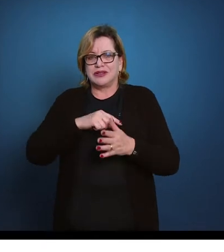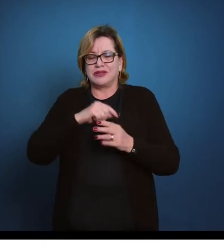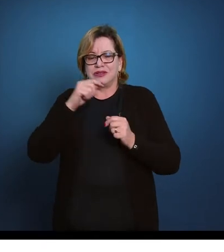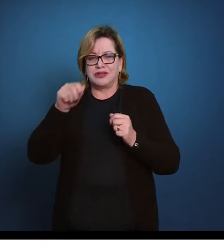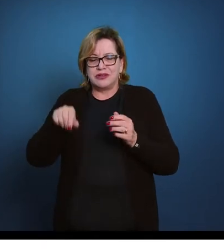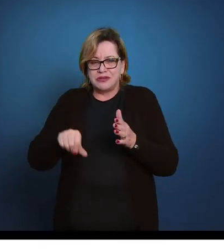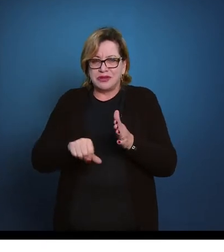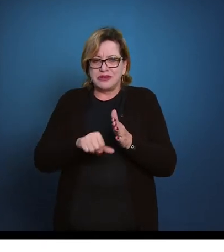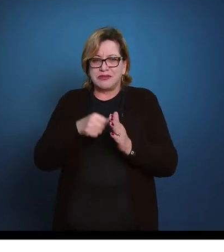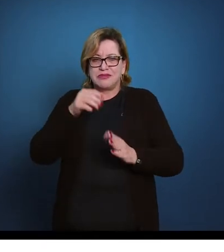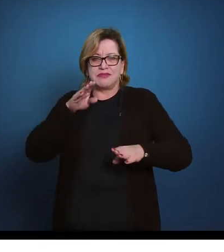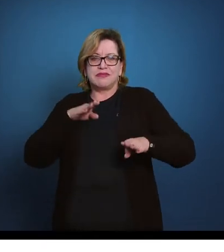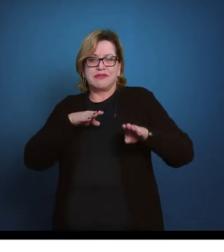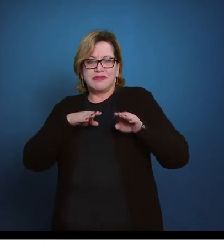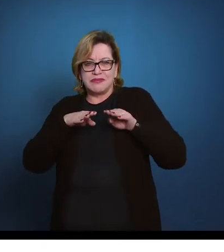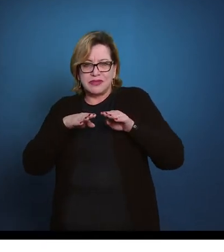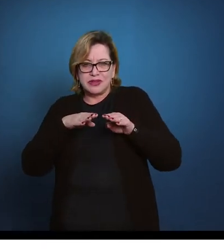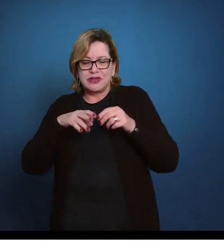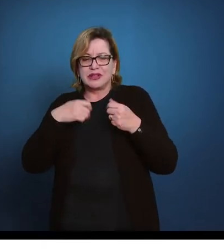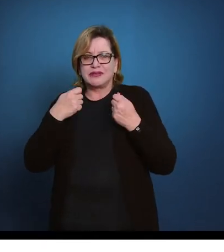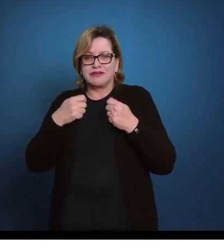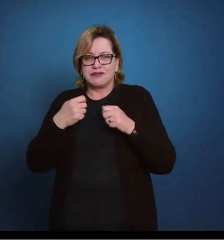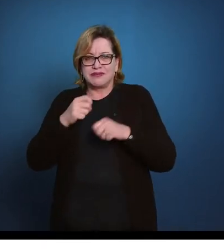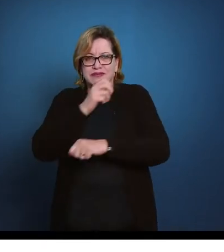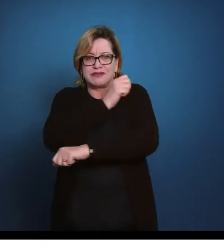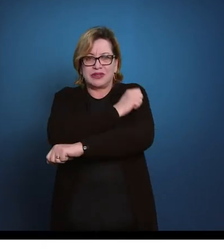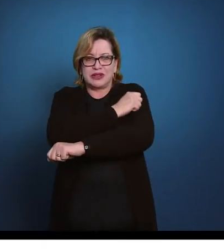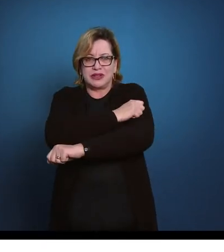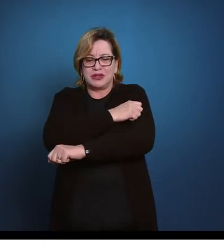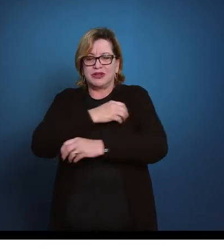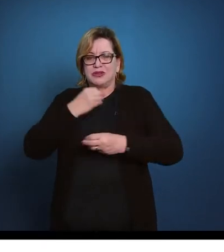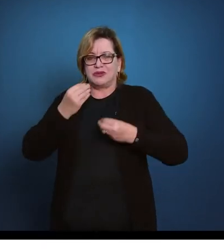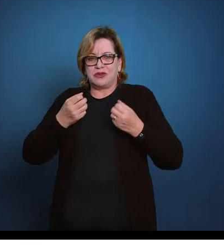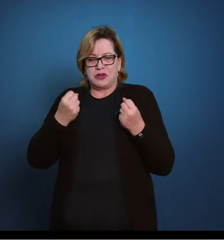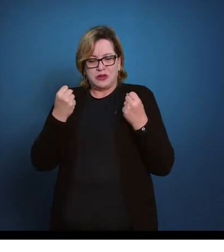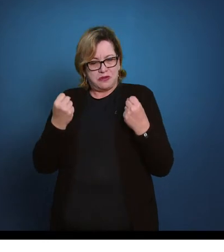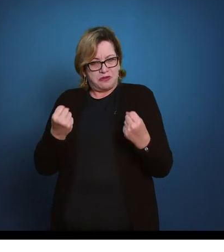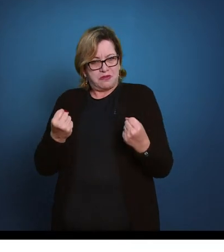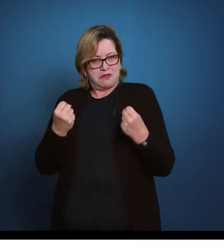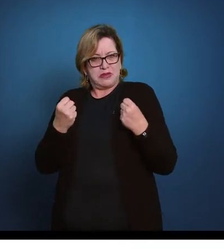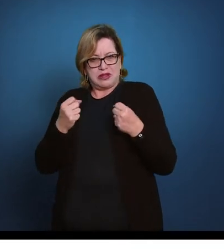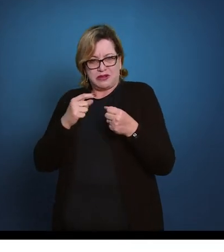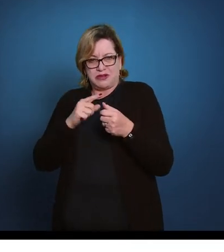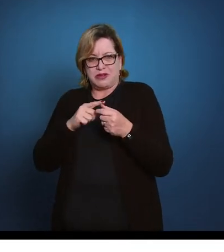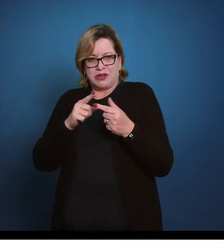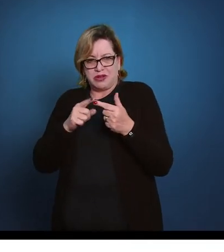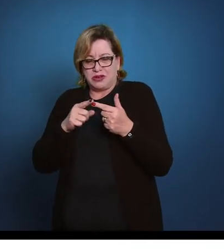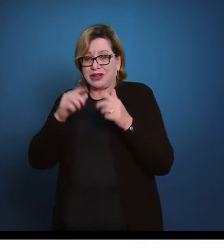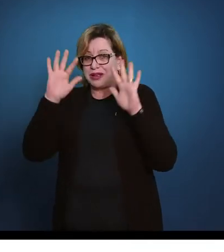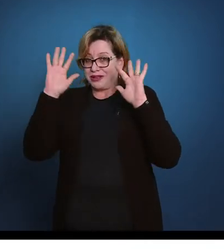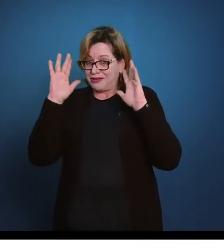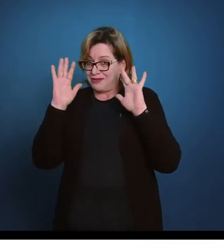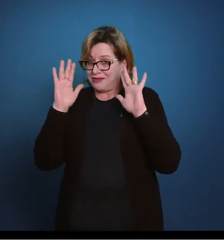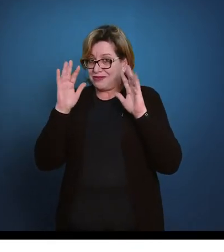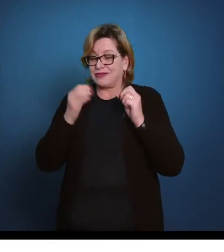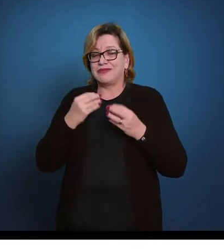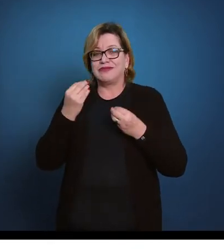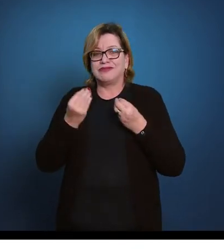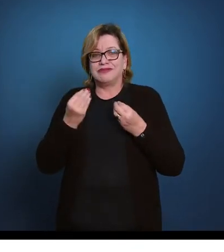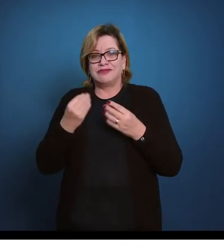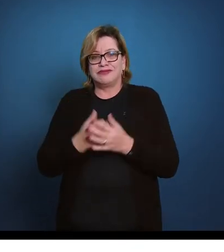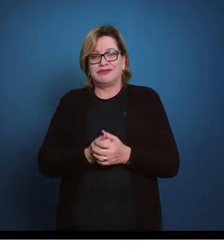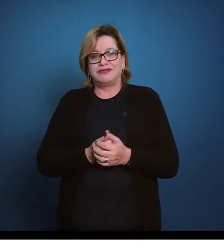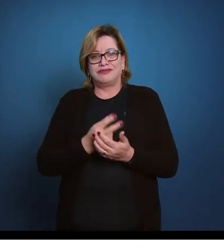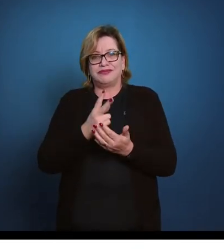movimentos que exigem que o aluno sustente o peso do corpo nas mãos, com os braços,